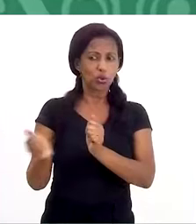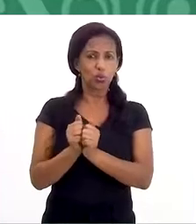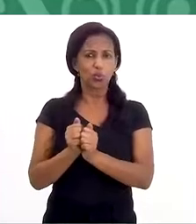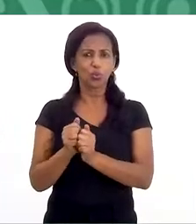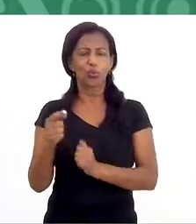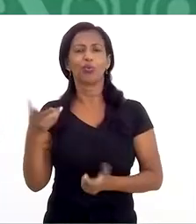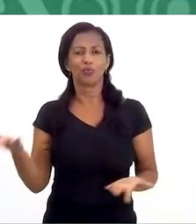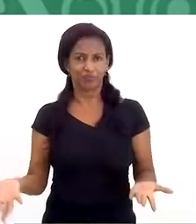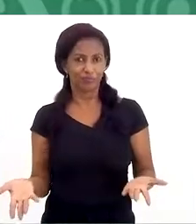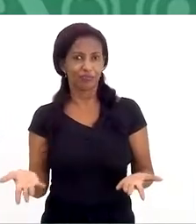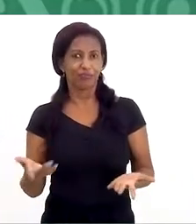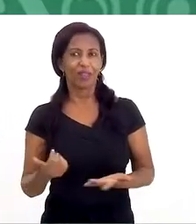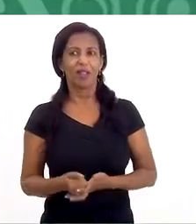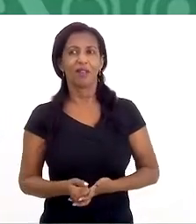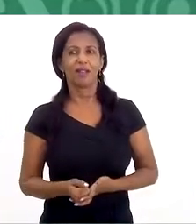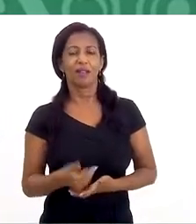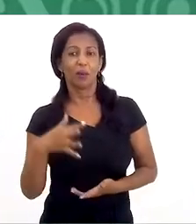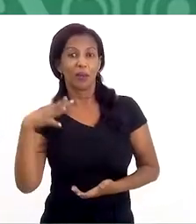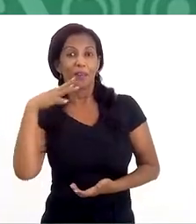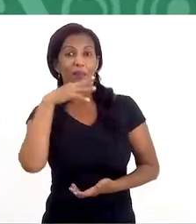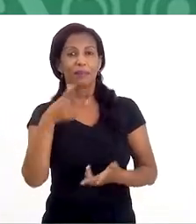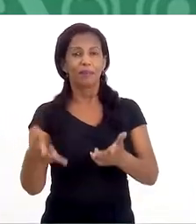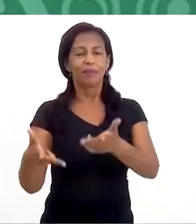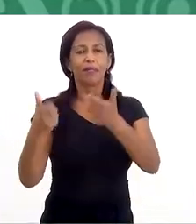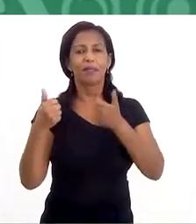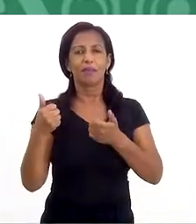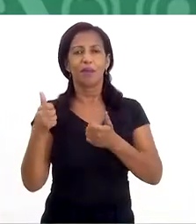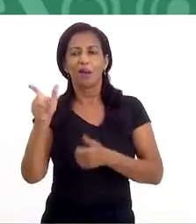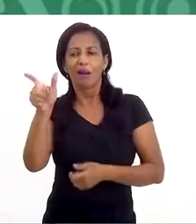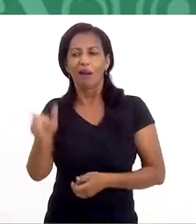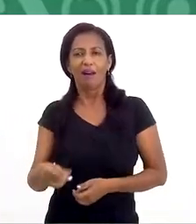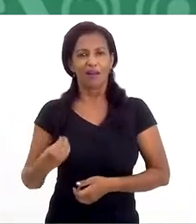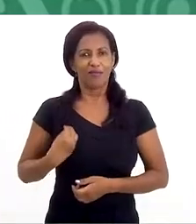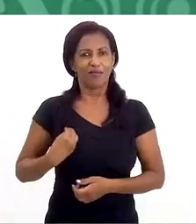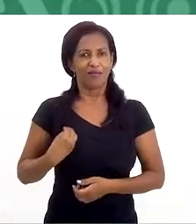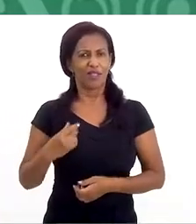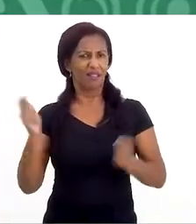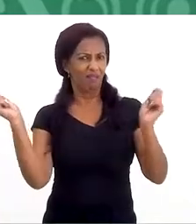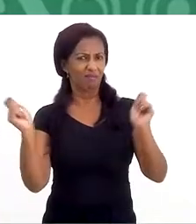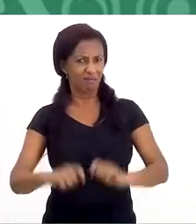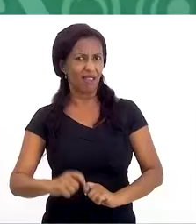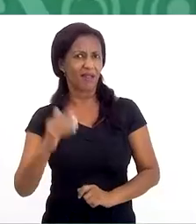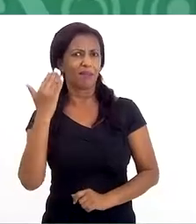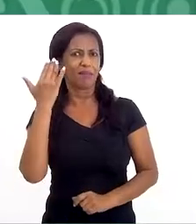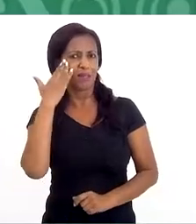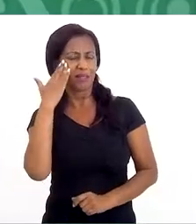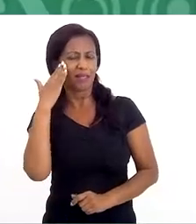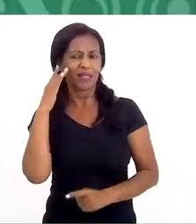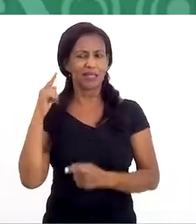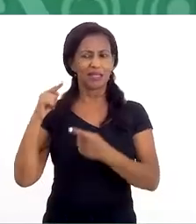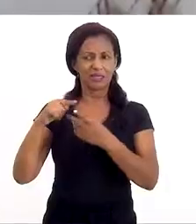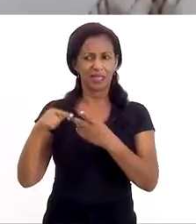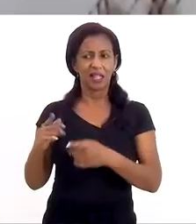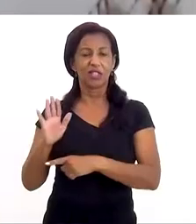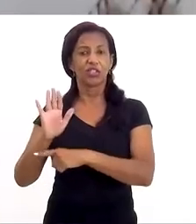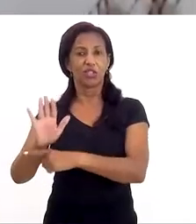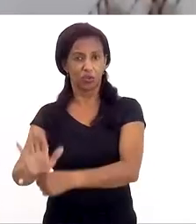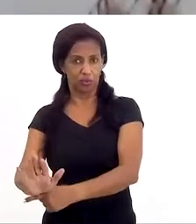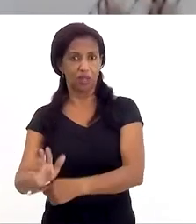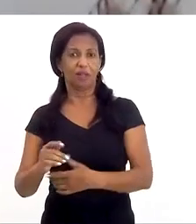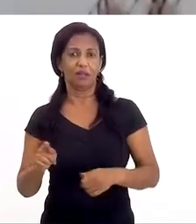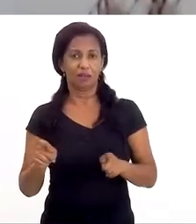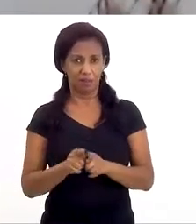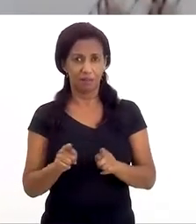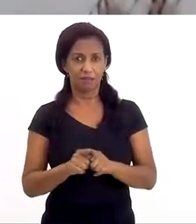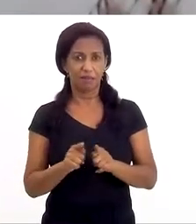no convívio dessa criança, né? Então, percebendo comportamentos diferentes, também é capaz de identificar e ajudar na